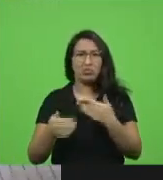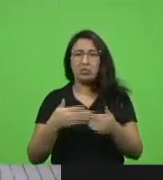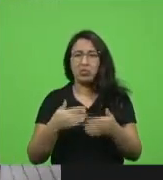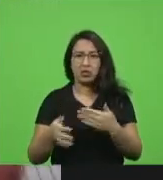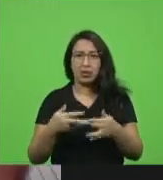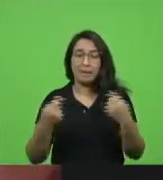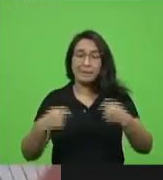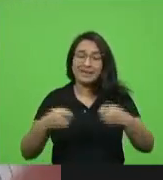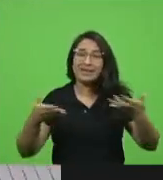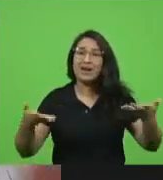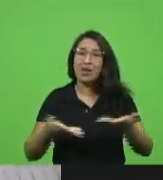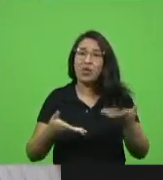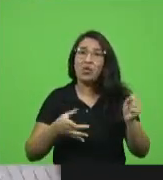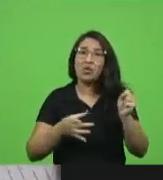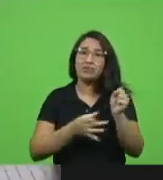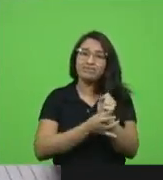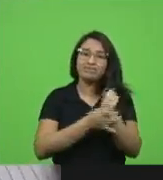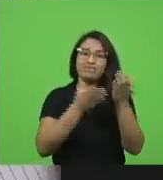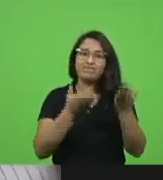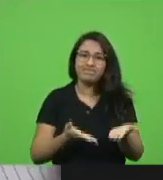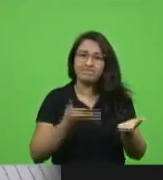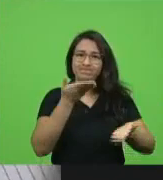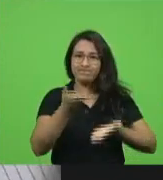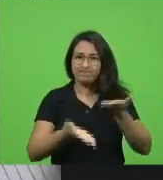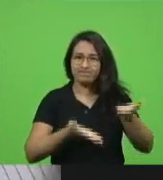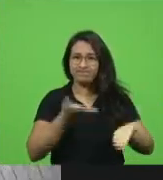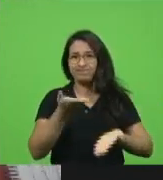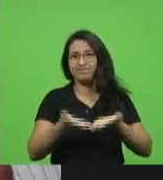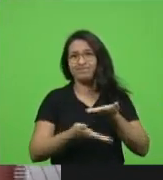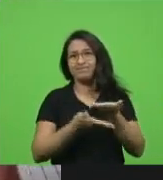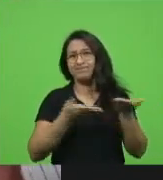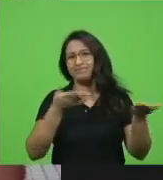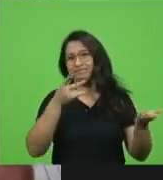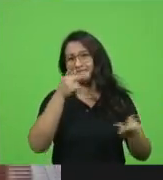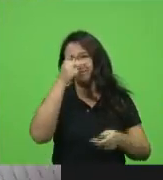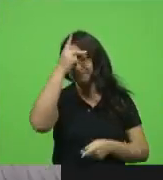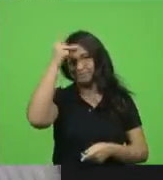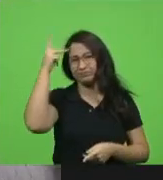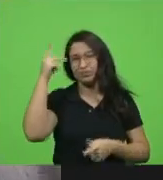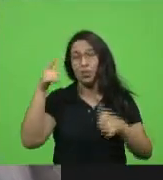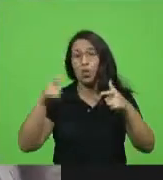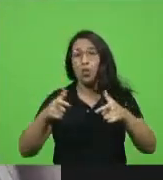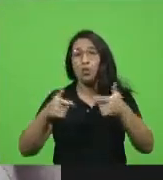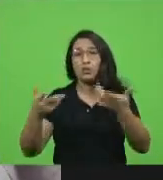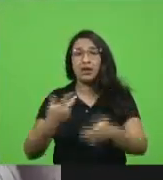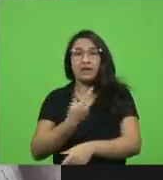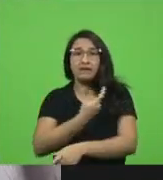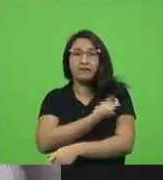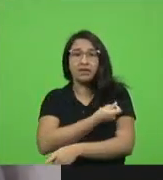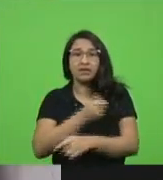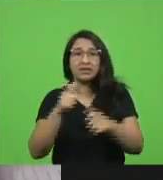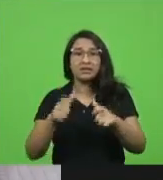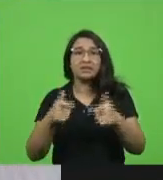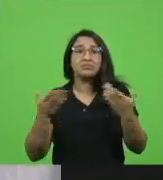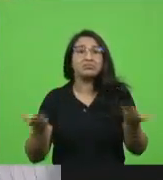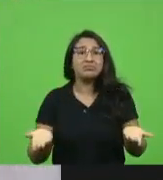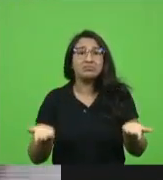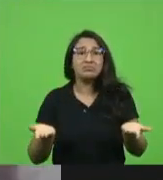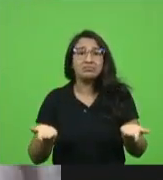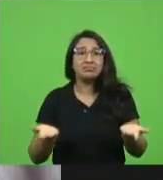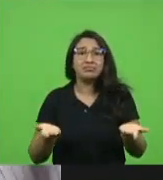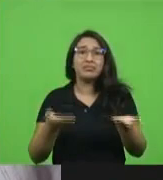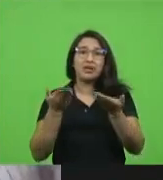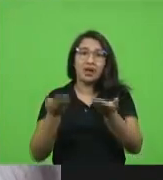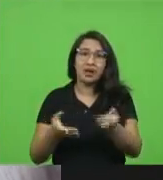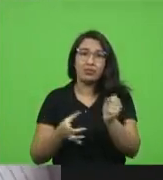nesse momento proteger as pessoas aonde que estão as vacinas que são uma das coisas que vão proteger